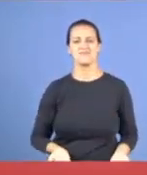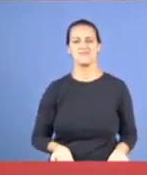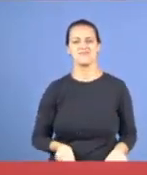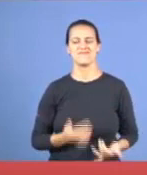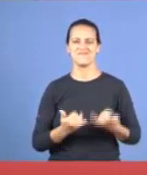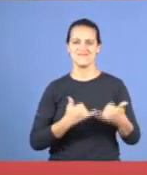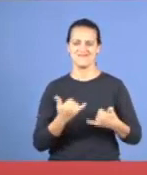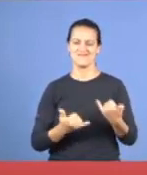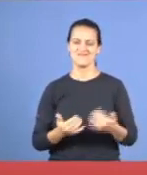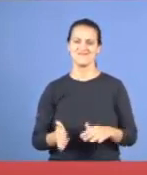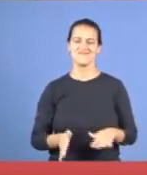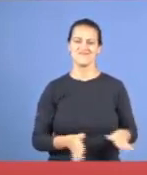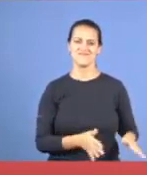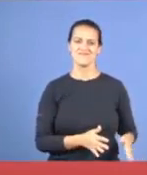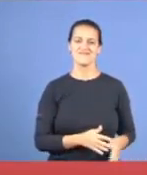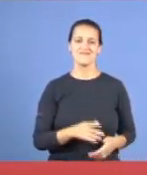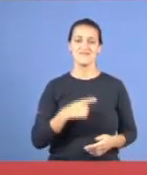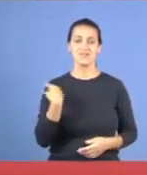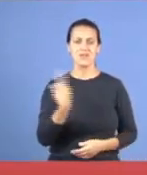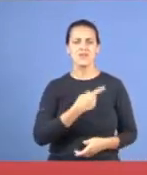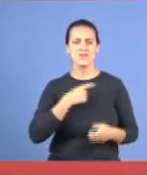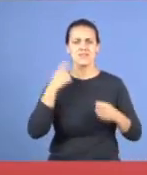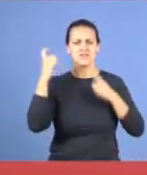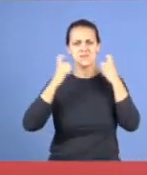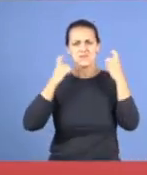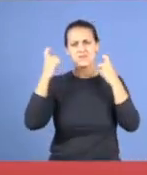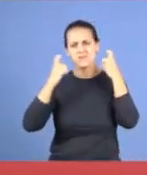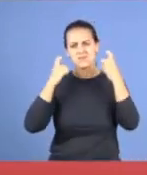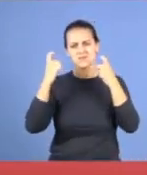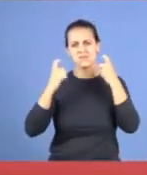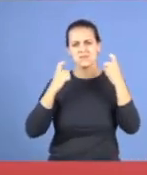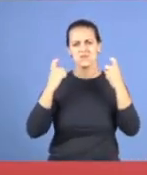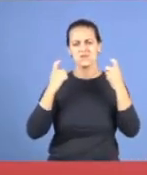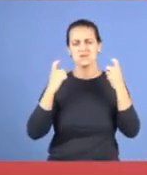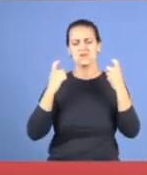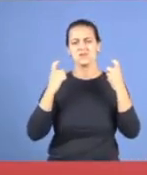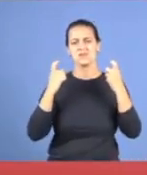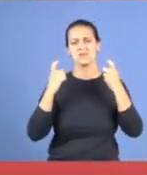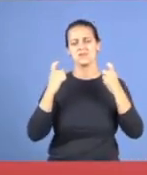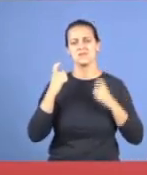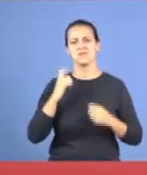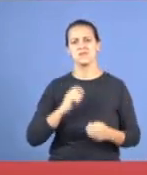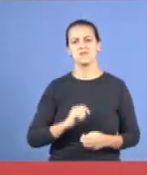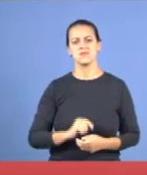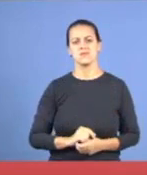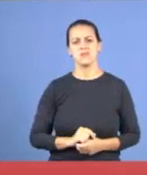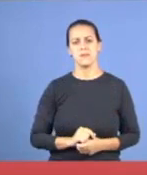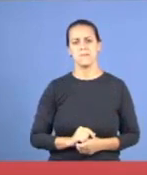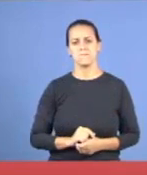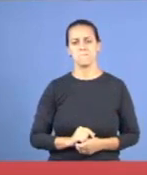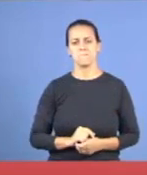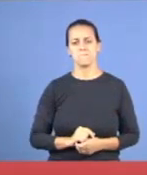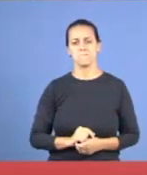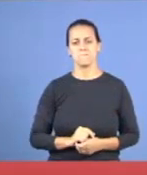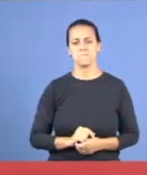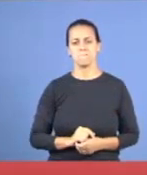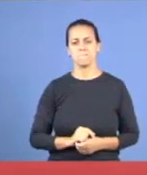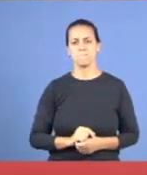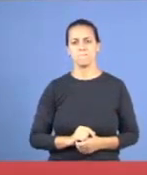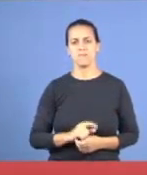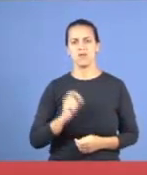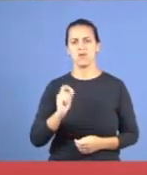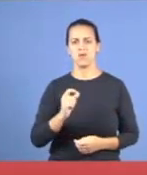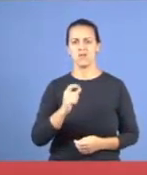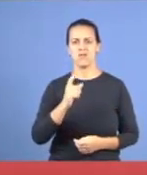nós não estamos preocupados, meus irmãos, em aparecer, nos aparecer, da aparência,